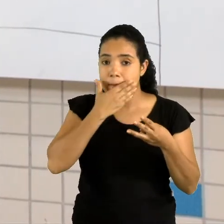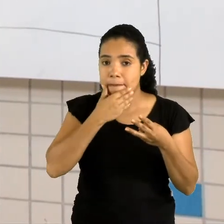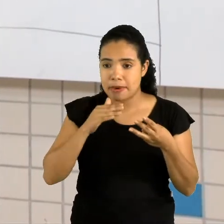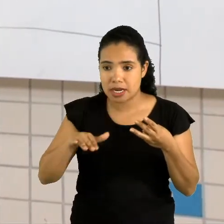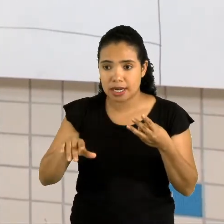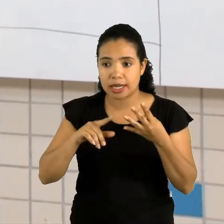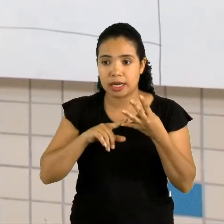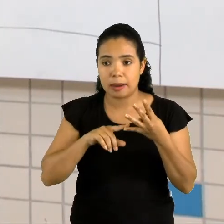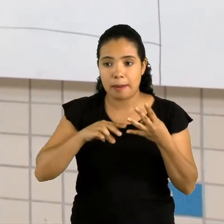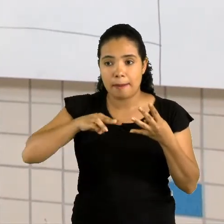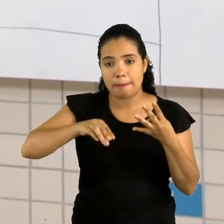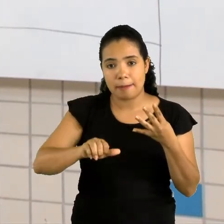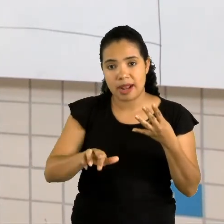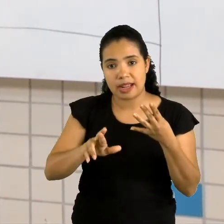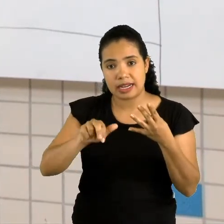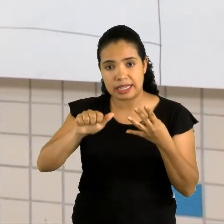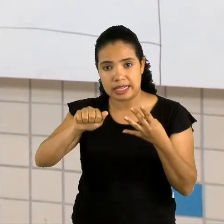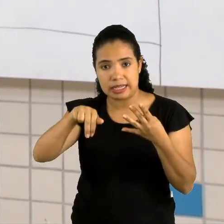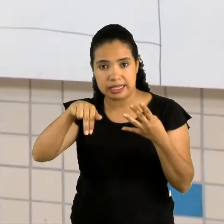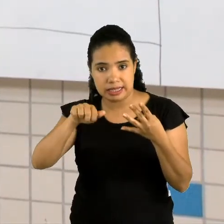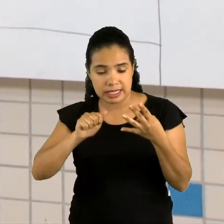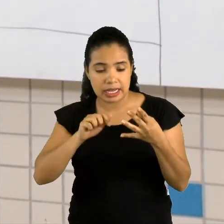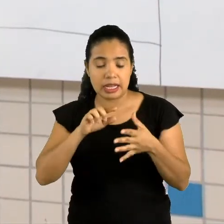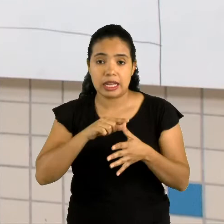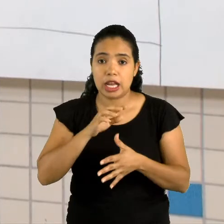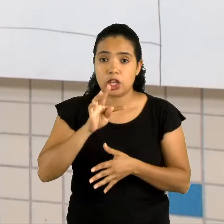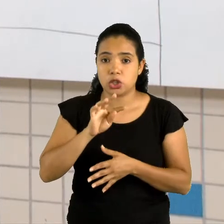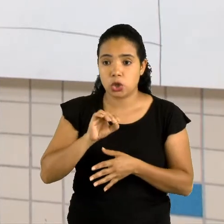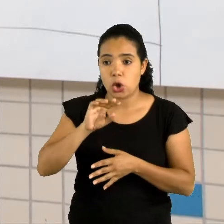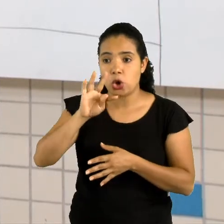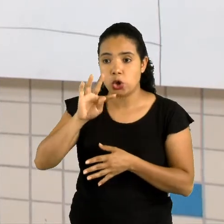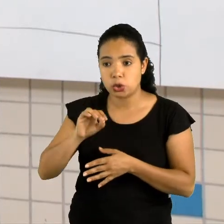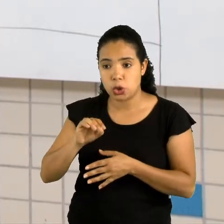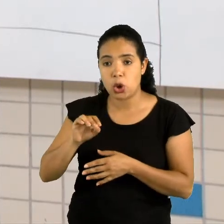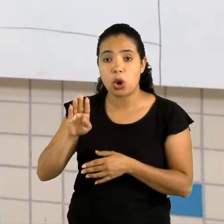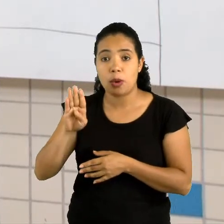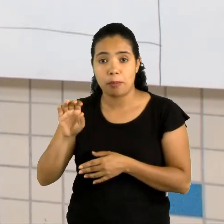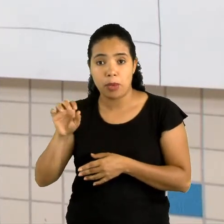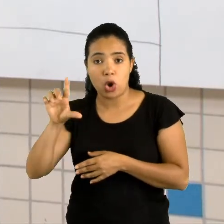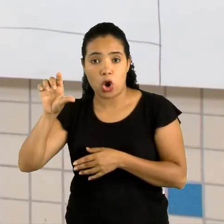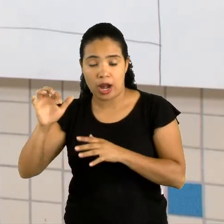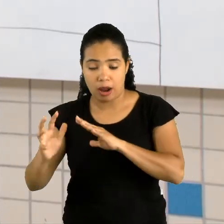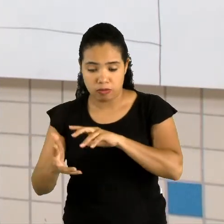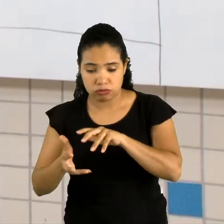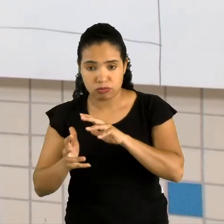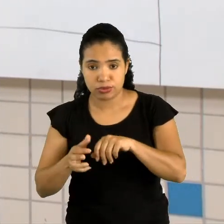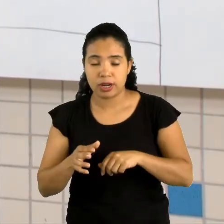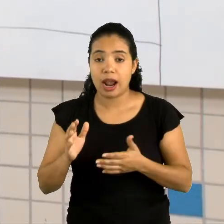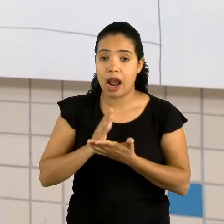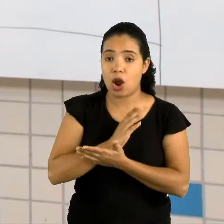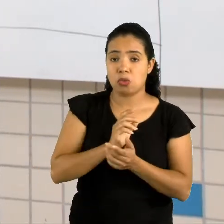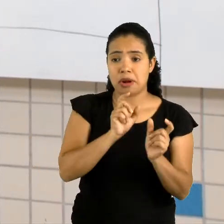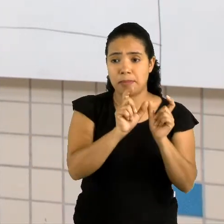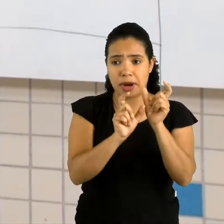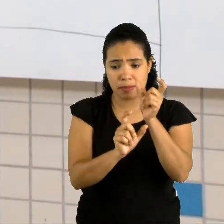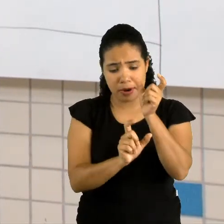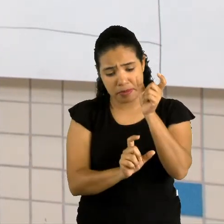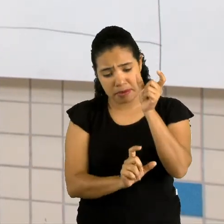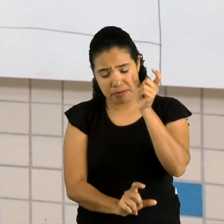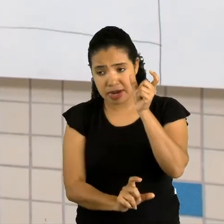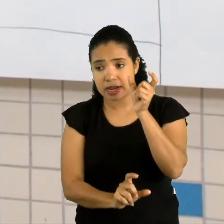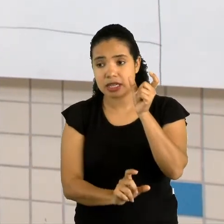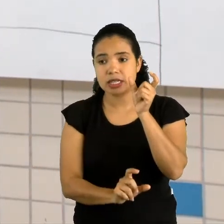totó e bola. Observe essa palavra que tem algumas palavras que ela começa com letra